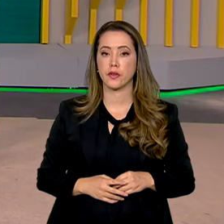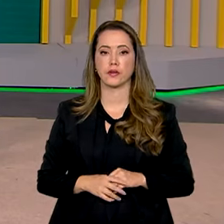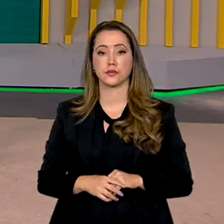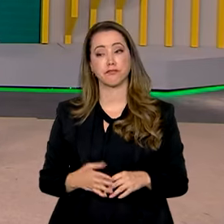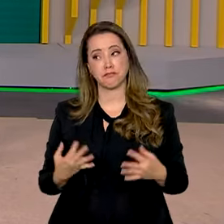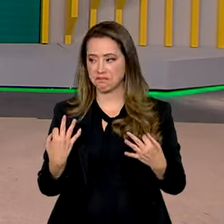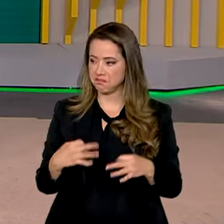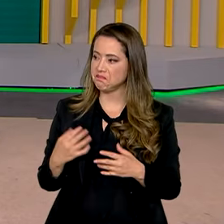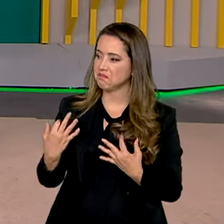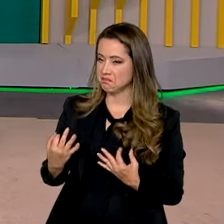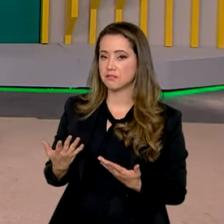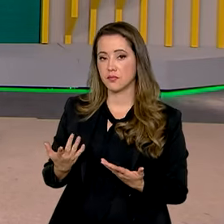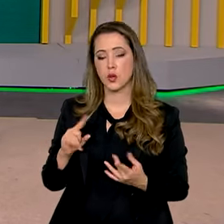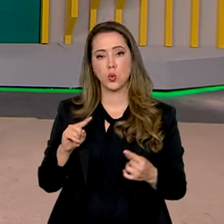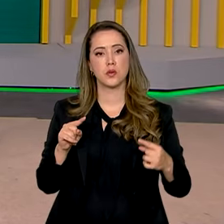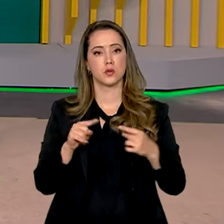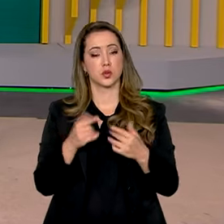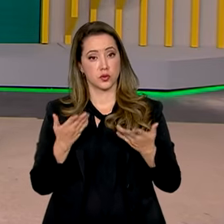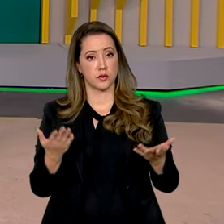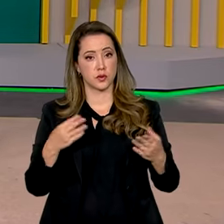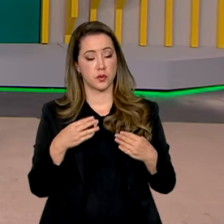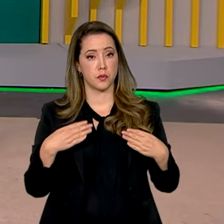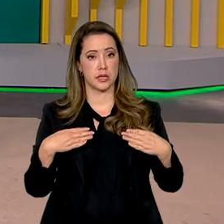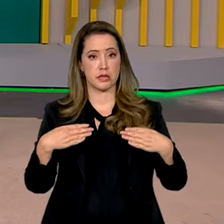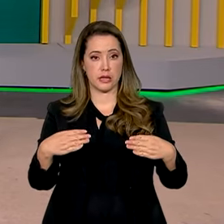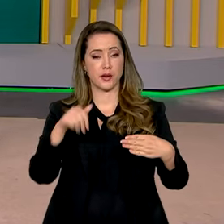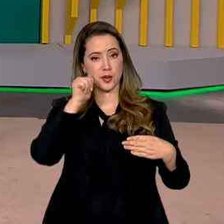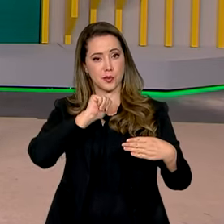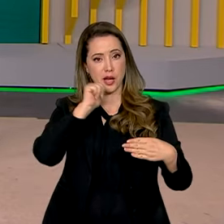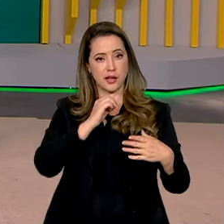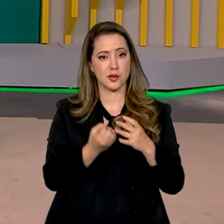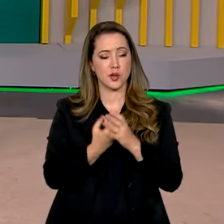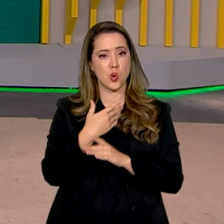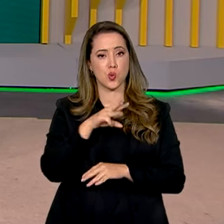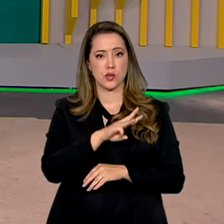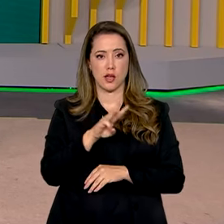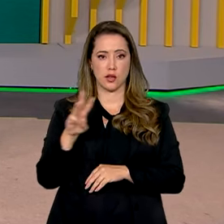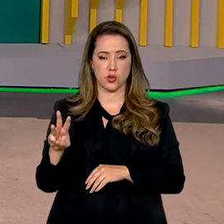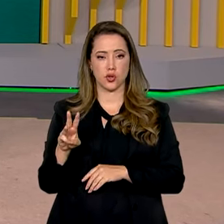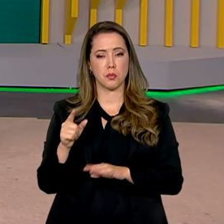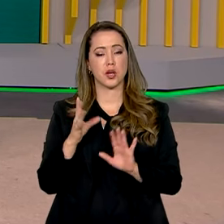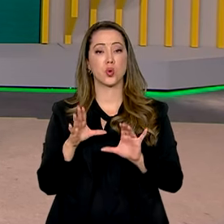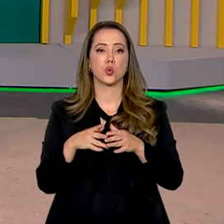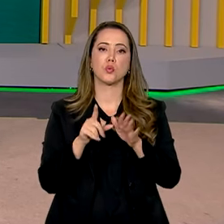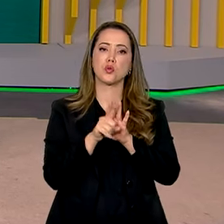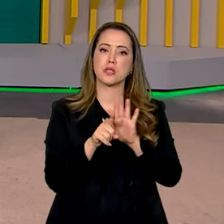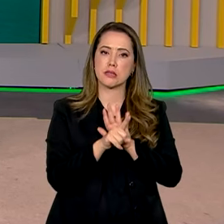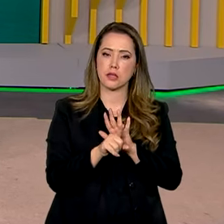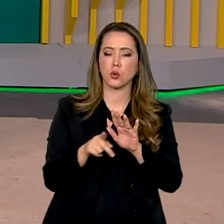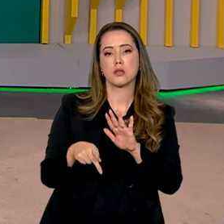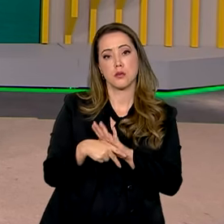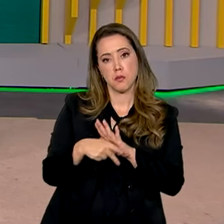Justo, isso mesmo, Carol. Com esse objetivo, o Ministério das Mulheres lançou uma plataforma para que pesquisadores e agentes